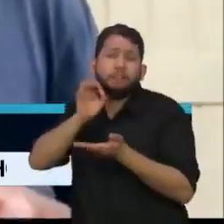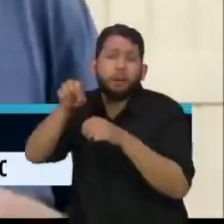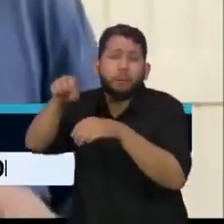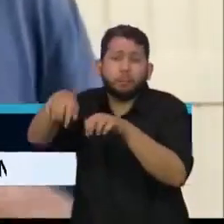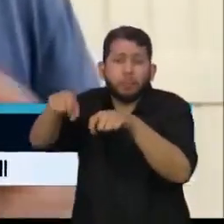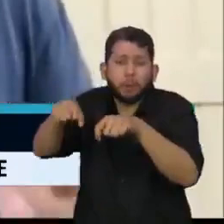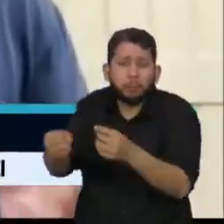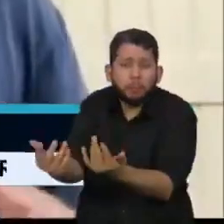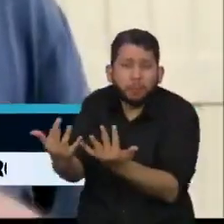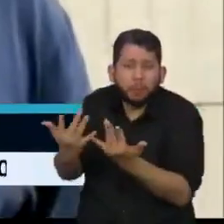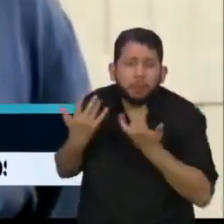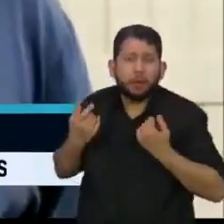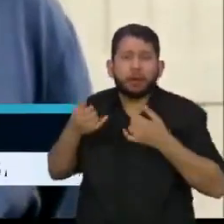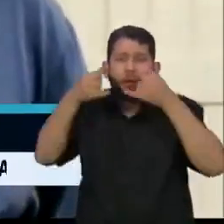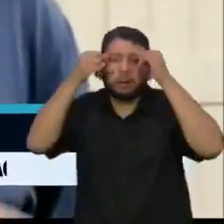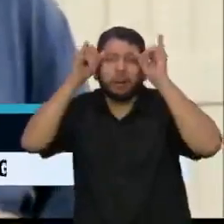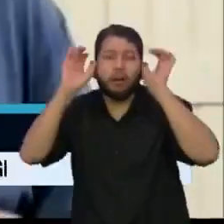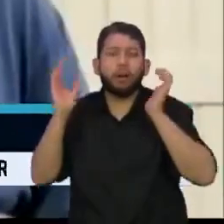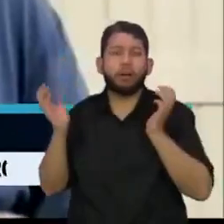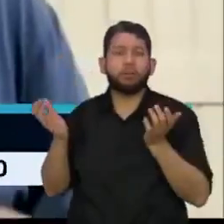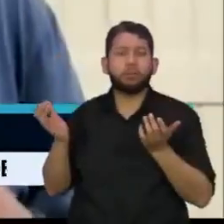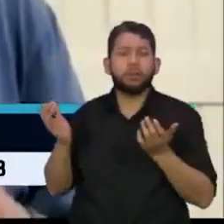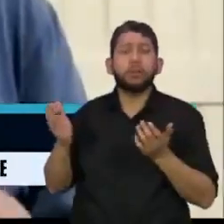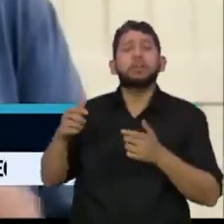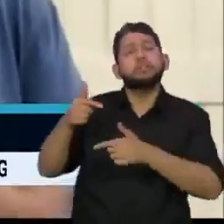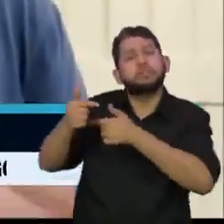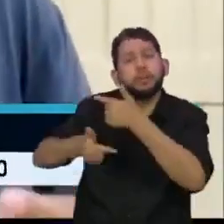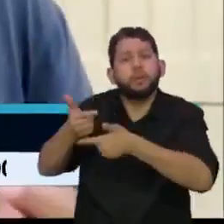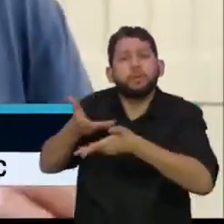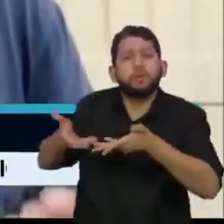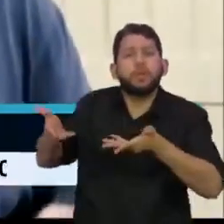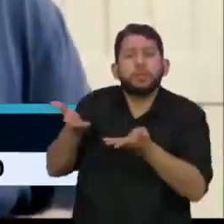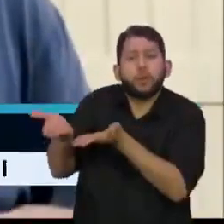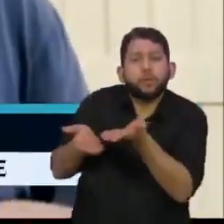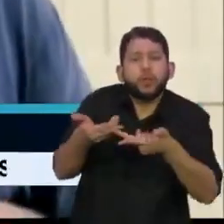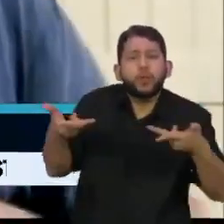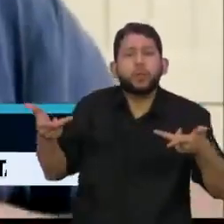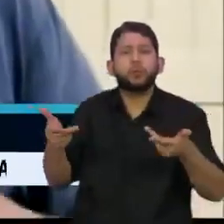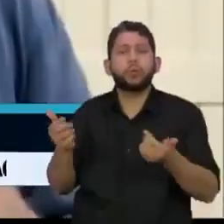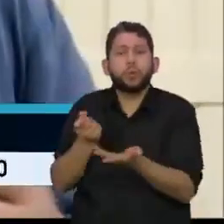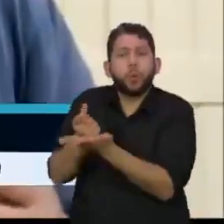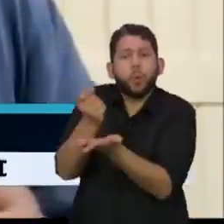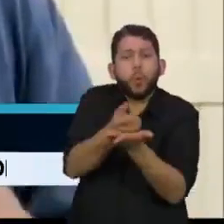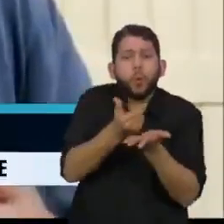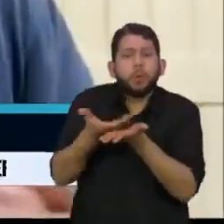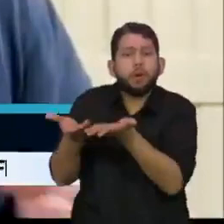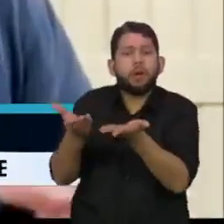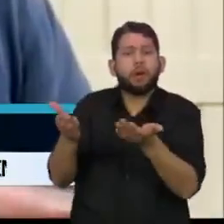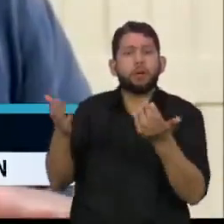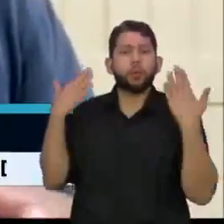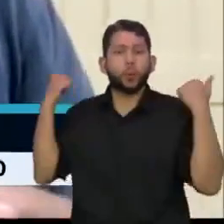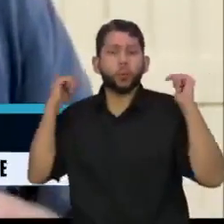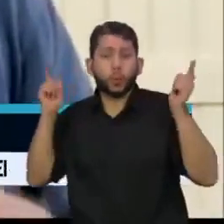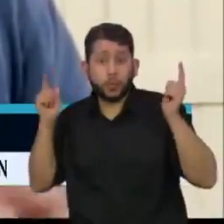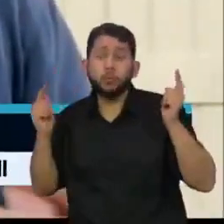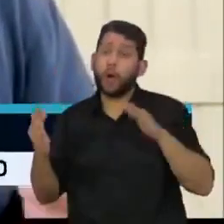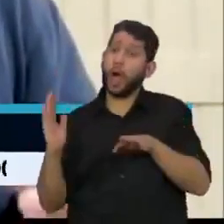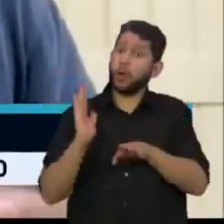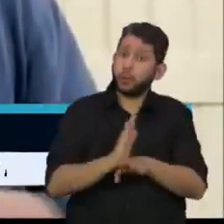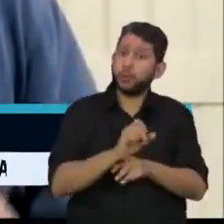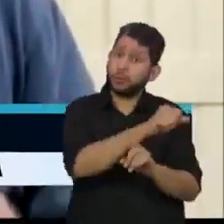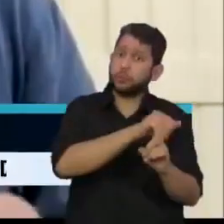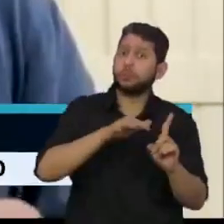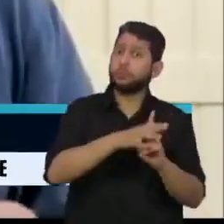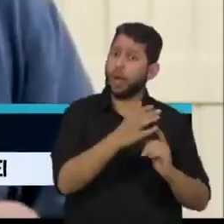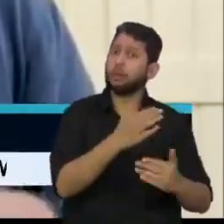os serviços, o comércio, o turismo, esses, sim, têm conseguido garantir a produção sustentável de trabalho